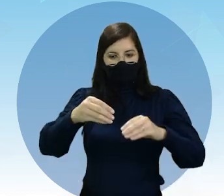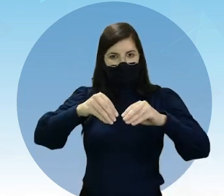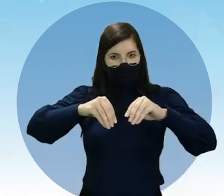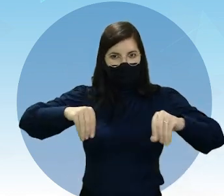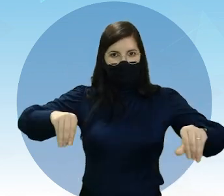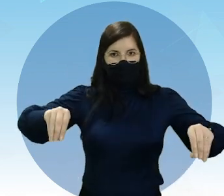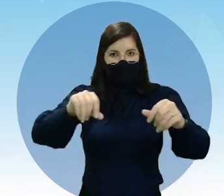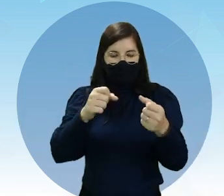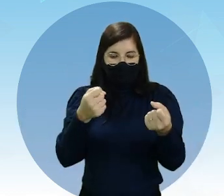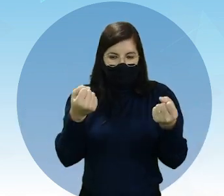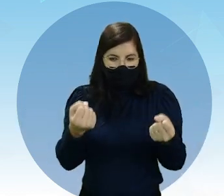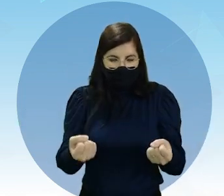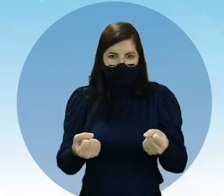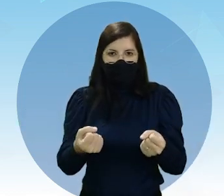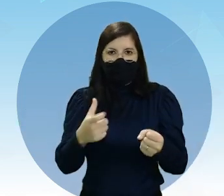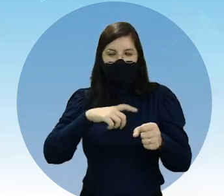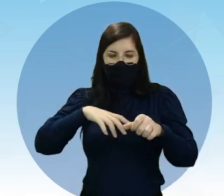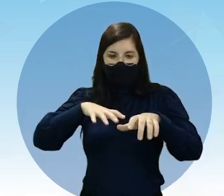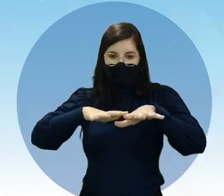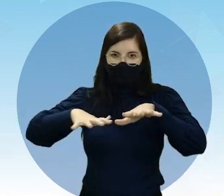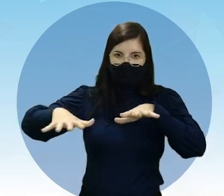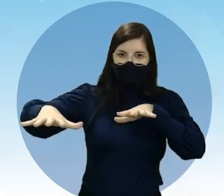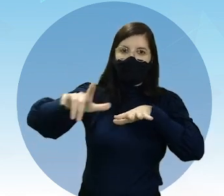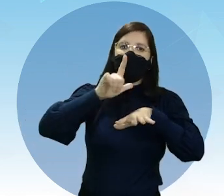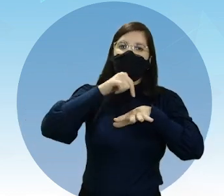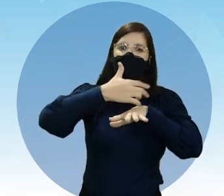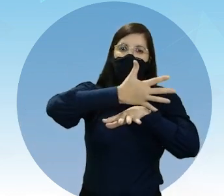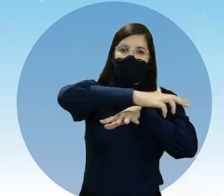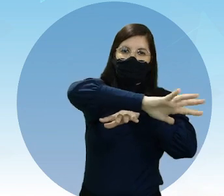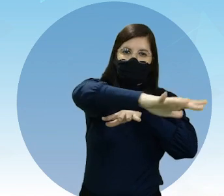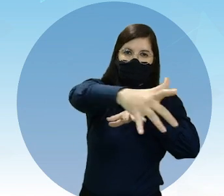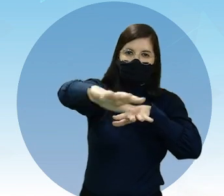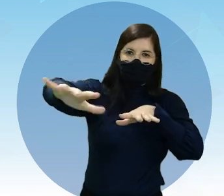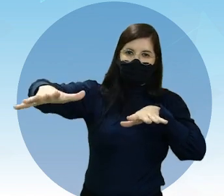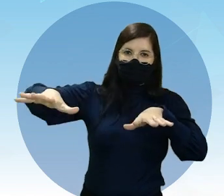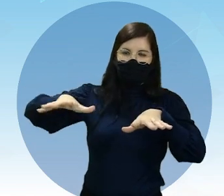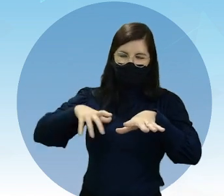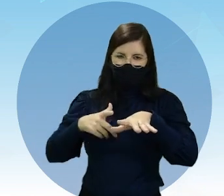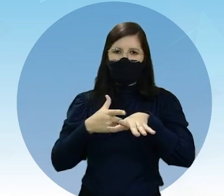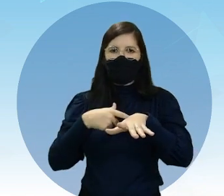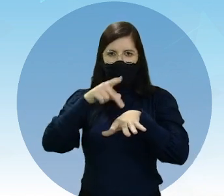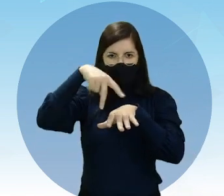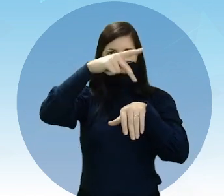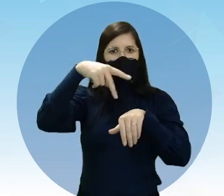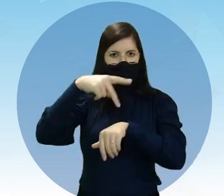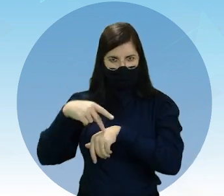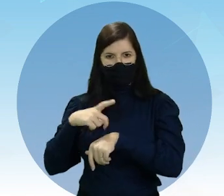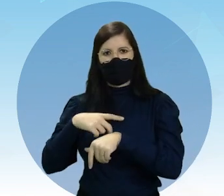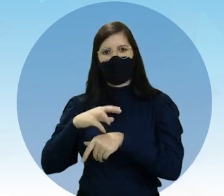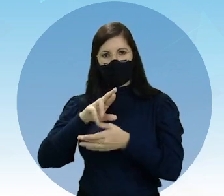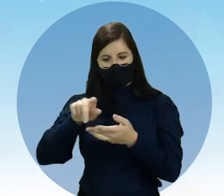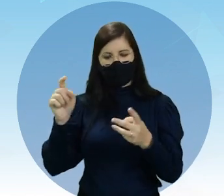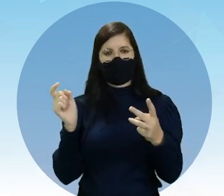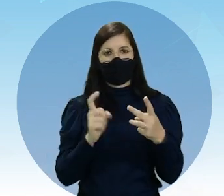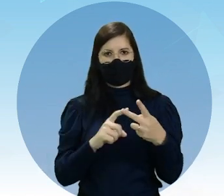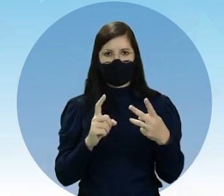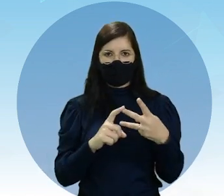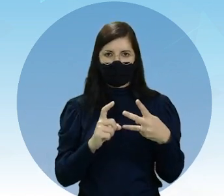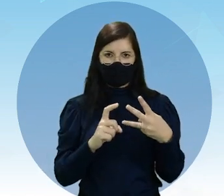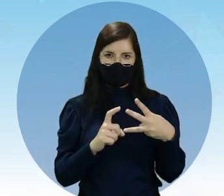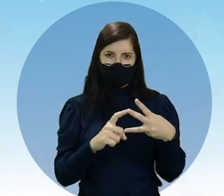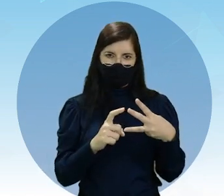que são cercadas por oceanos e que vão abrigar diversos países. A segunda vai